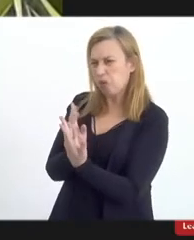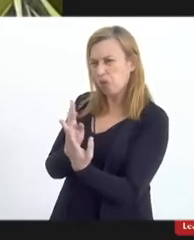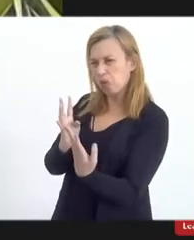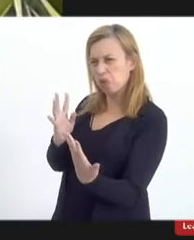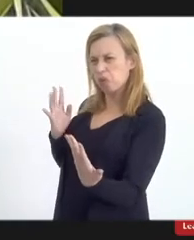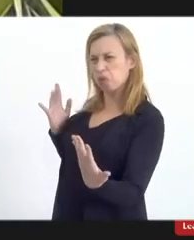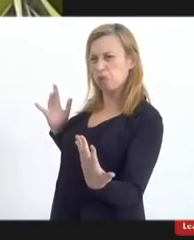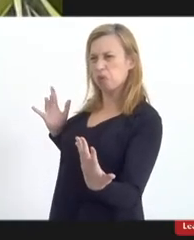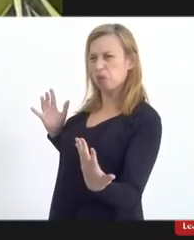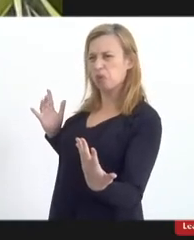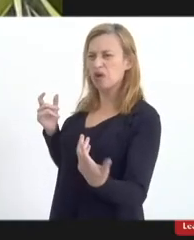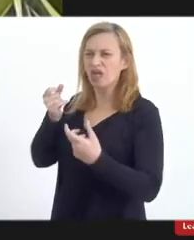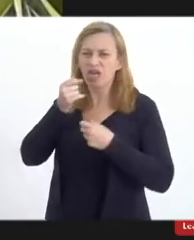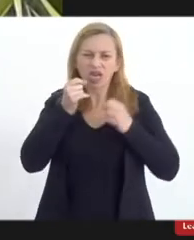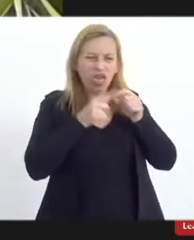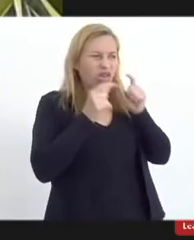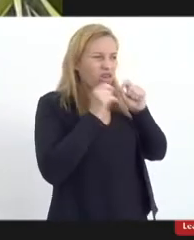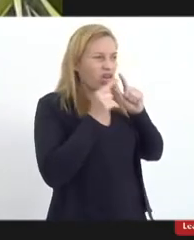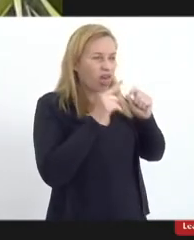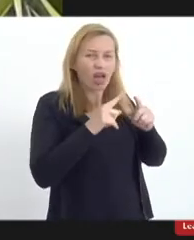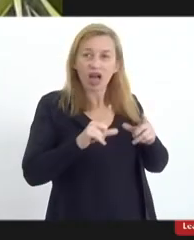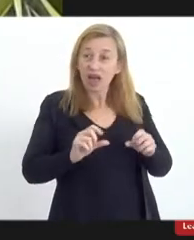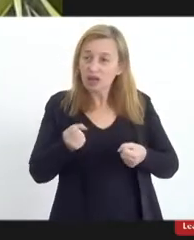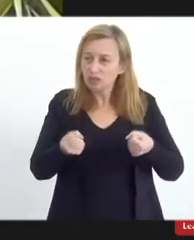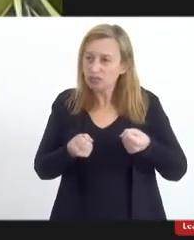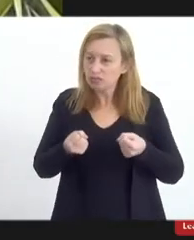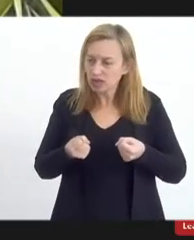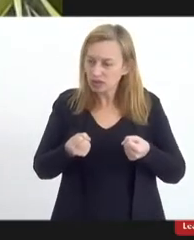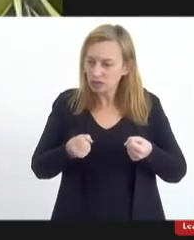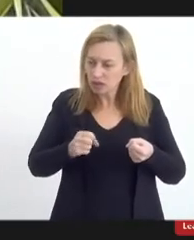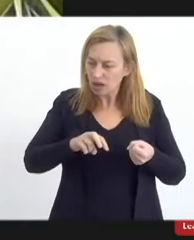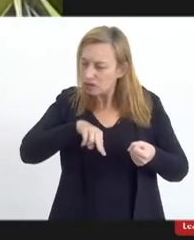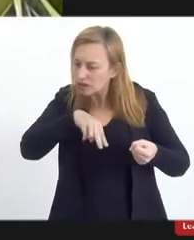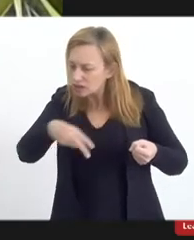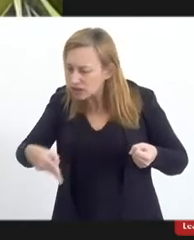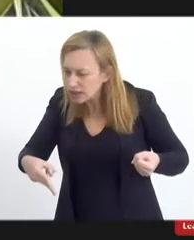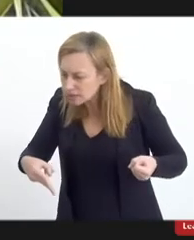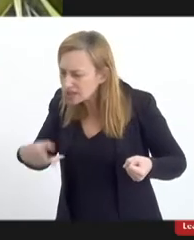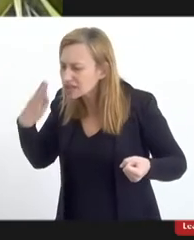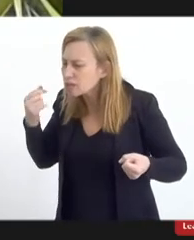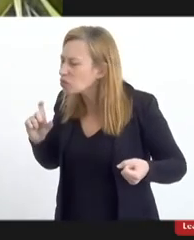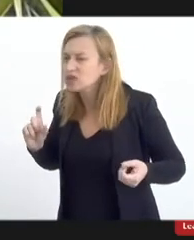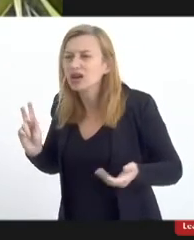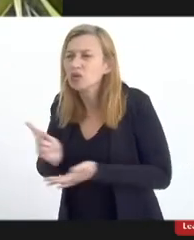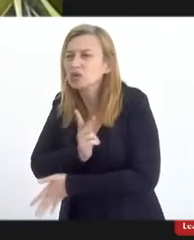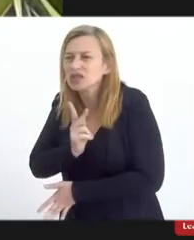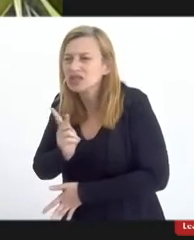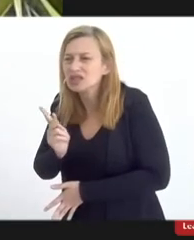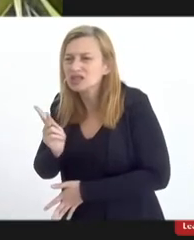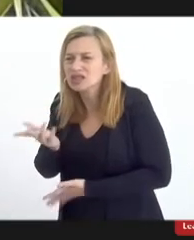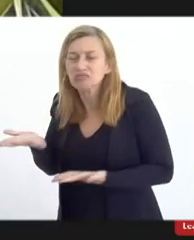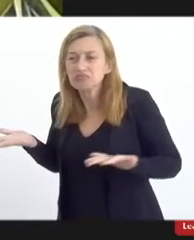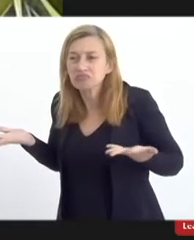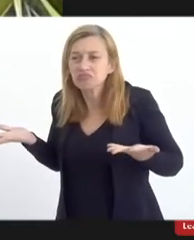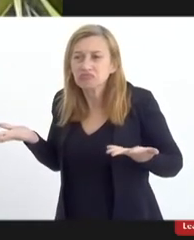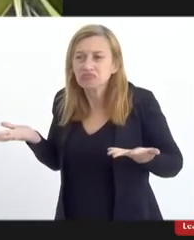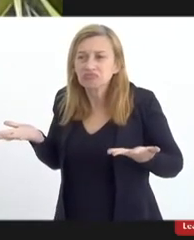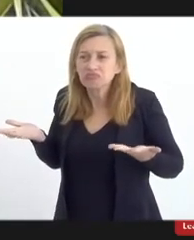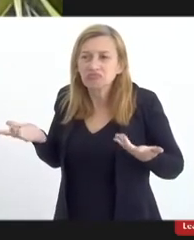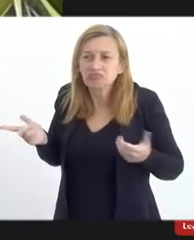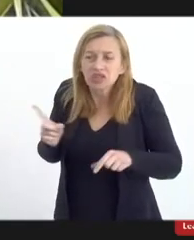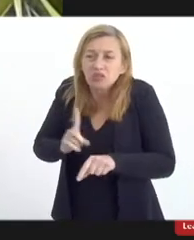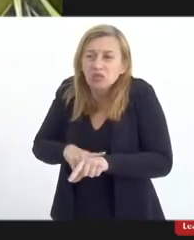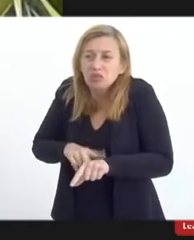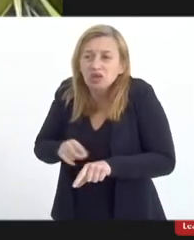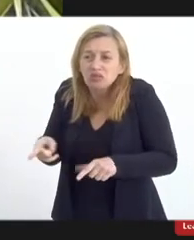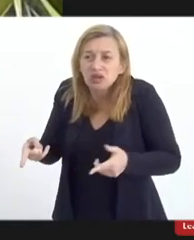xingamento, eu desci novamente do carro, para saber, porque eu queria voltar para casa, para saber o que estava acontecendo naquela